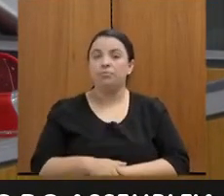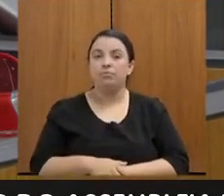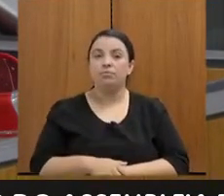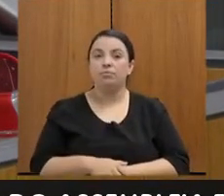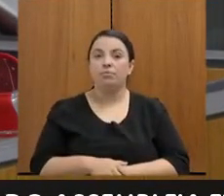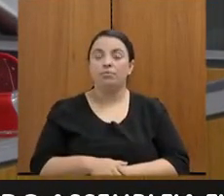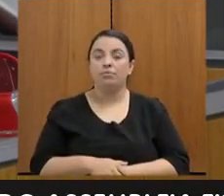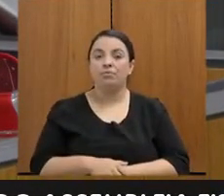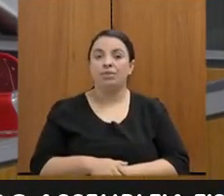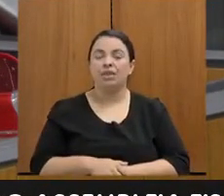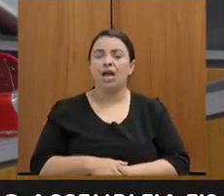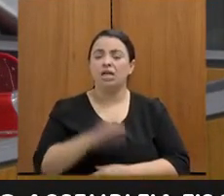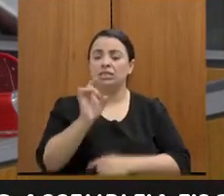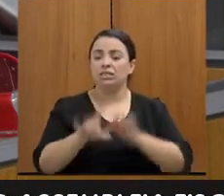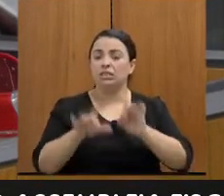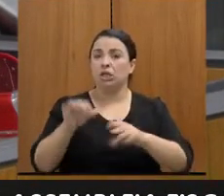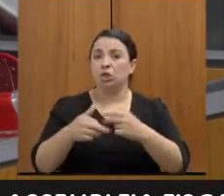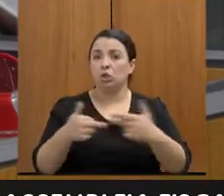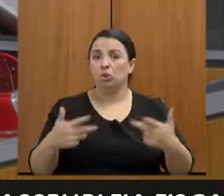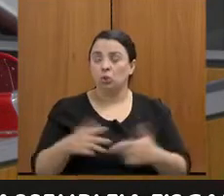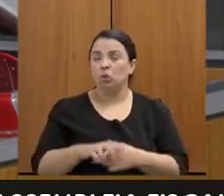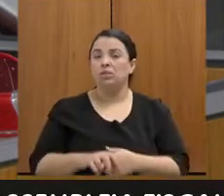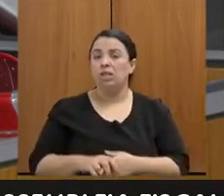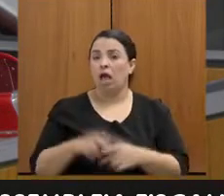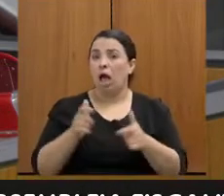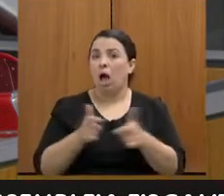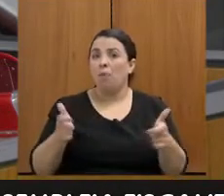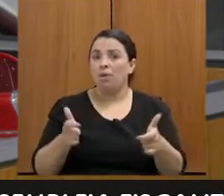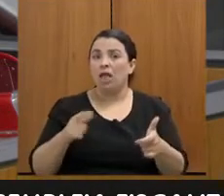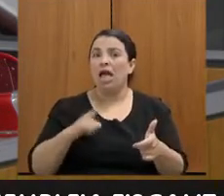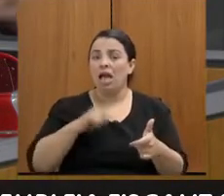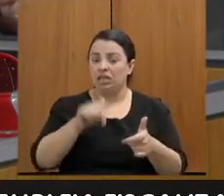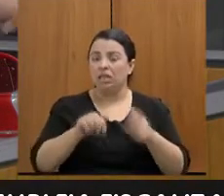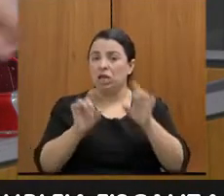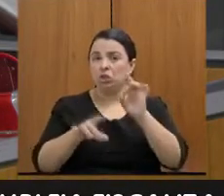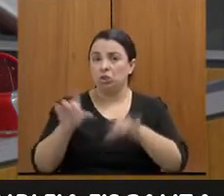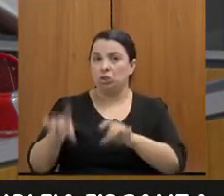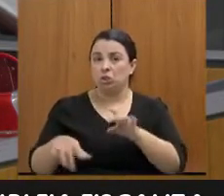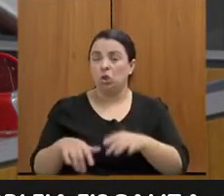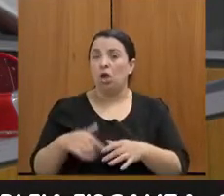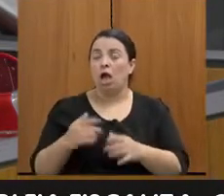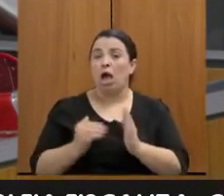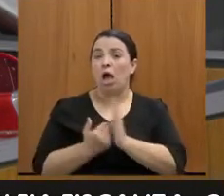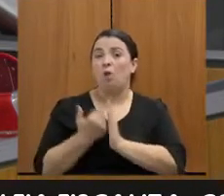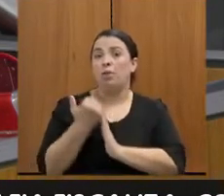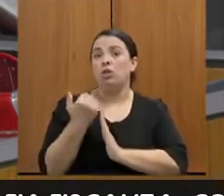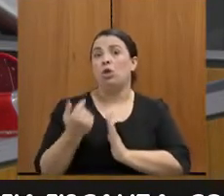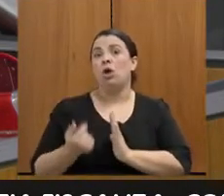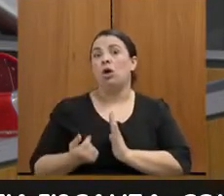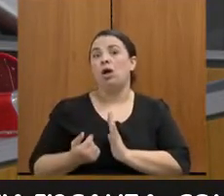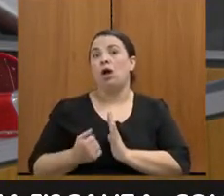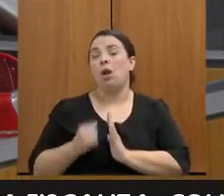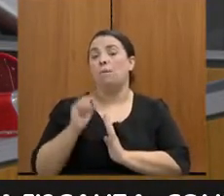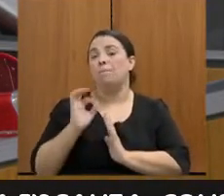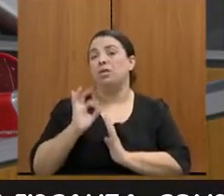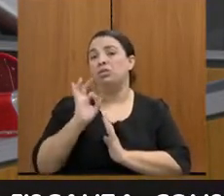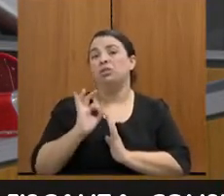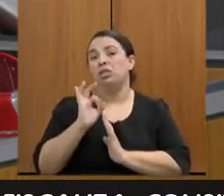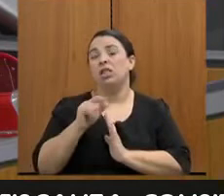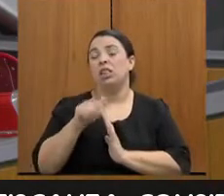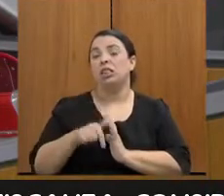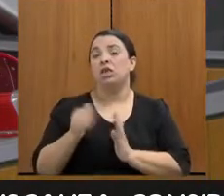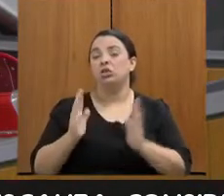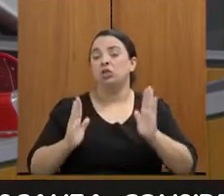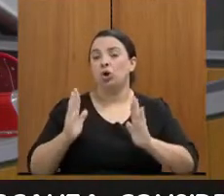aumentaram, secretário. Tem renúncias que aumentaram, os valores de renúncias foram aumentando ao longo desse governo.